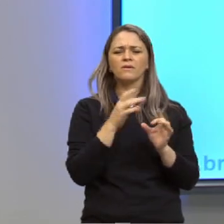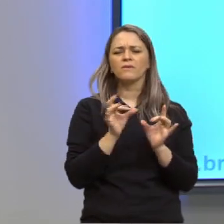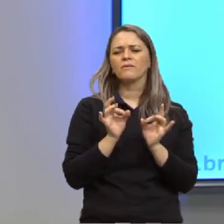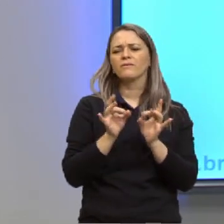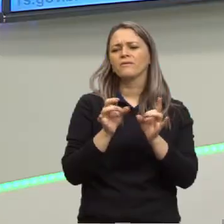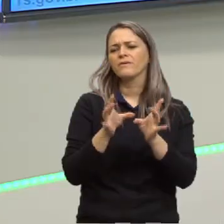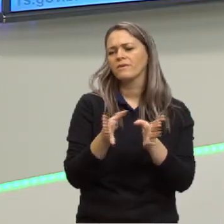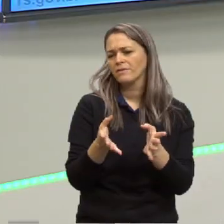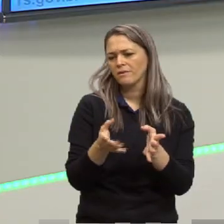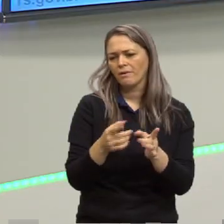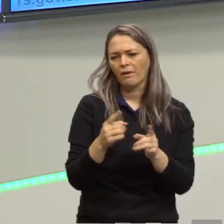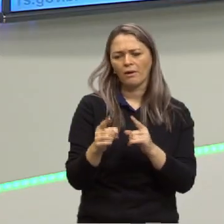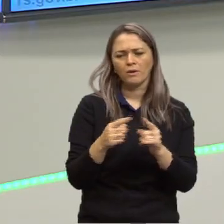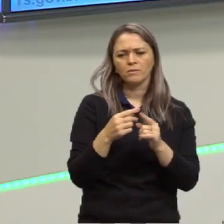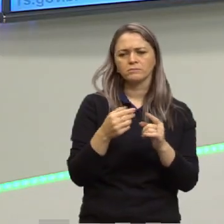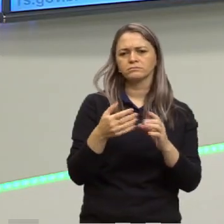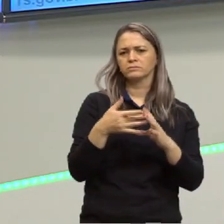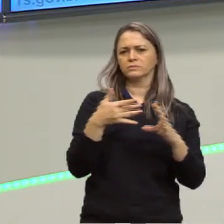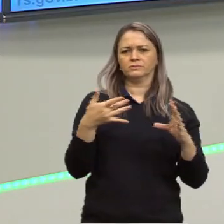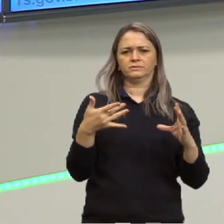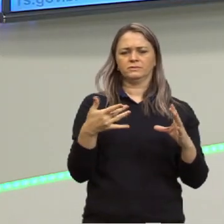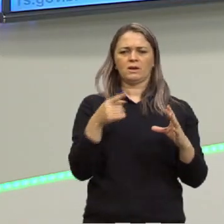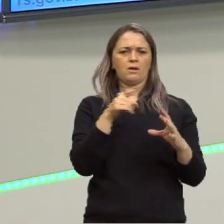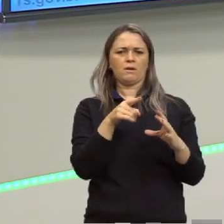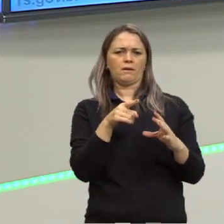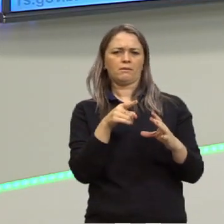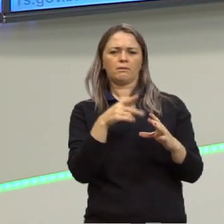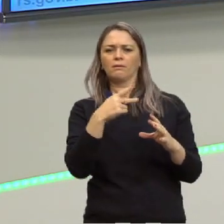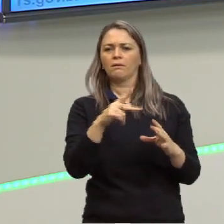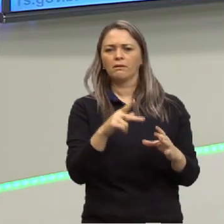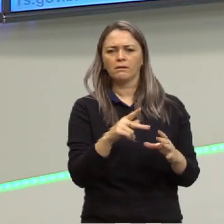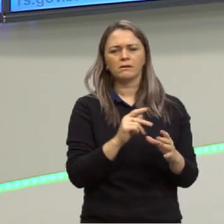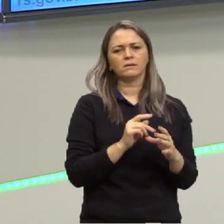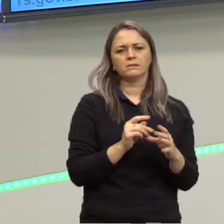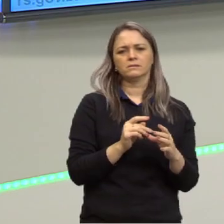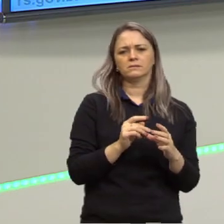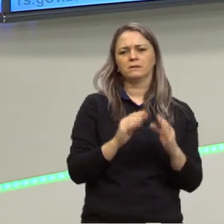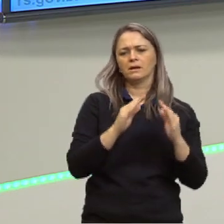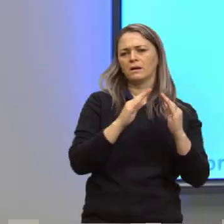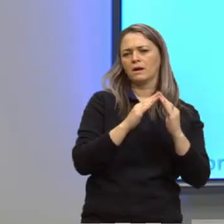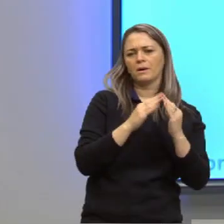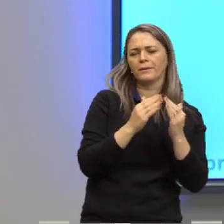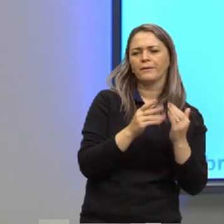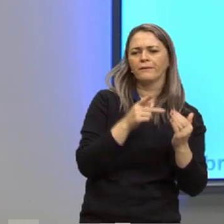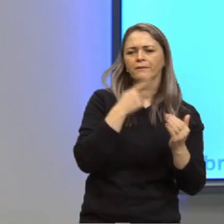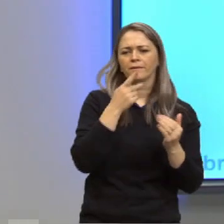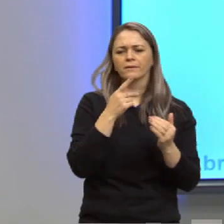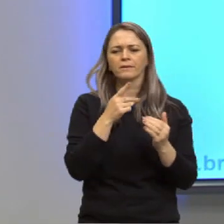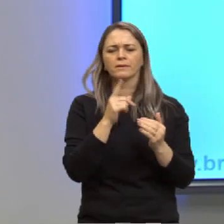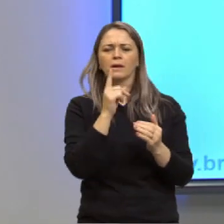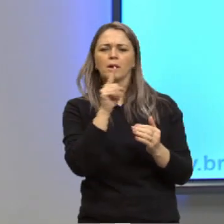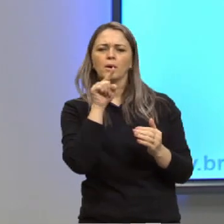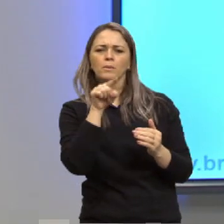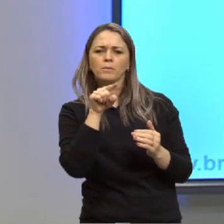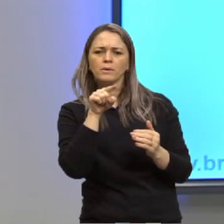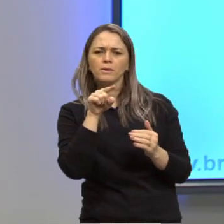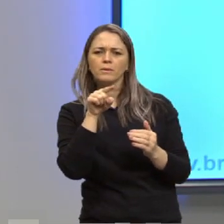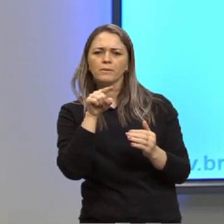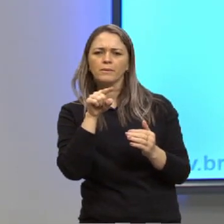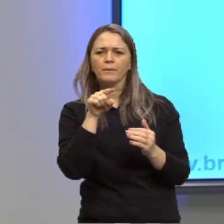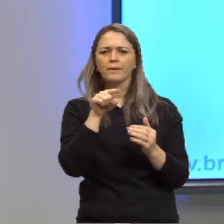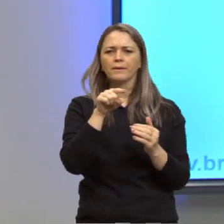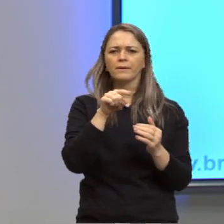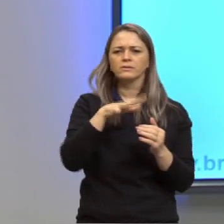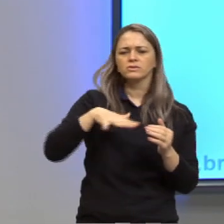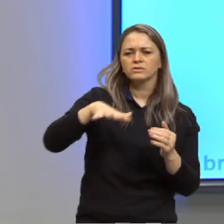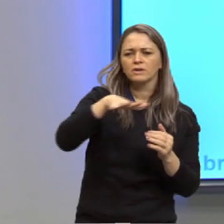imóvel com características que não são dele. Eu não posso dizer, por exemplo, que eu tenho mil metros de áreas construídas